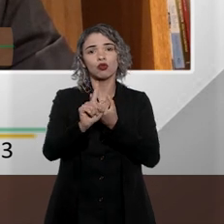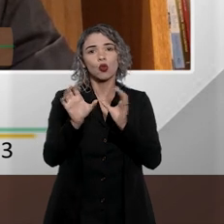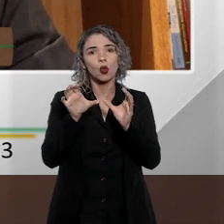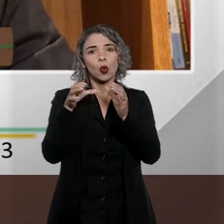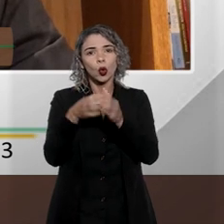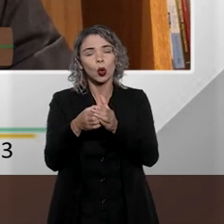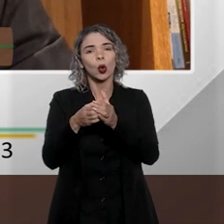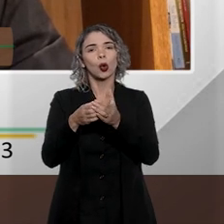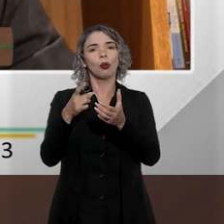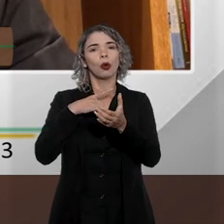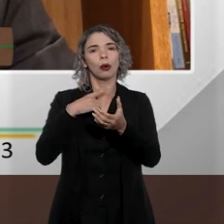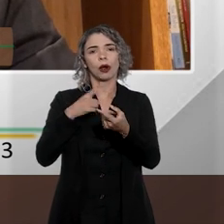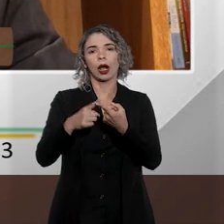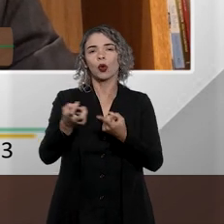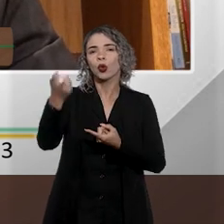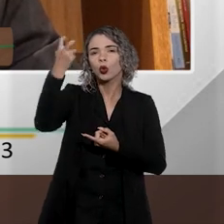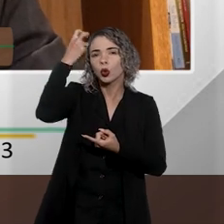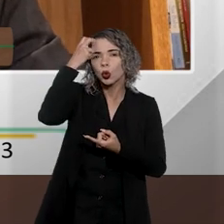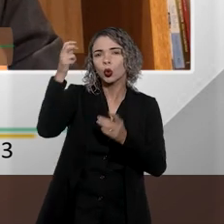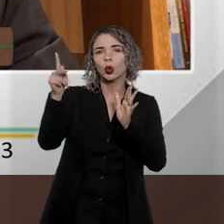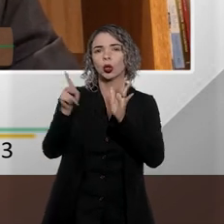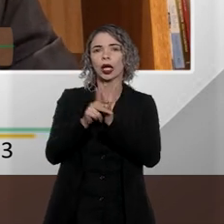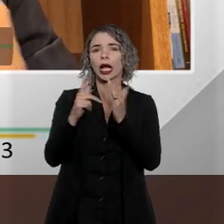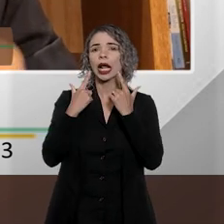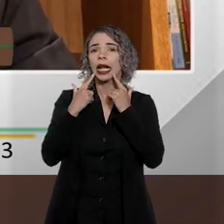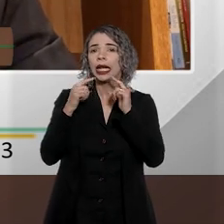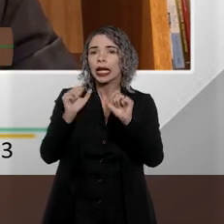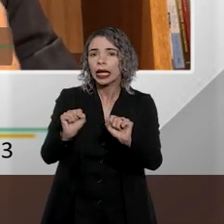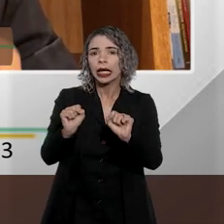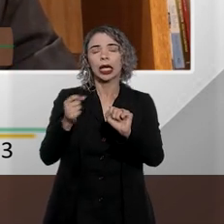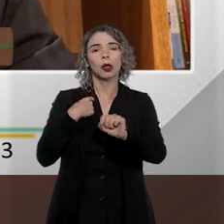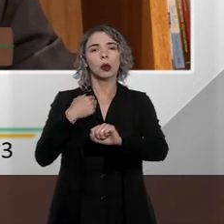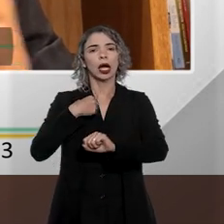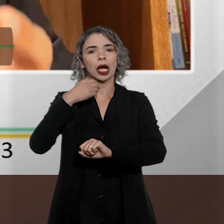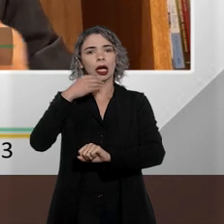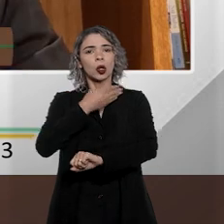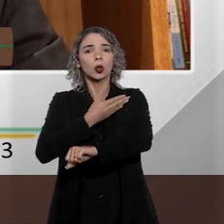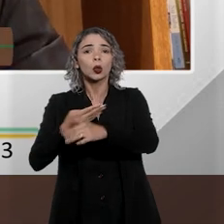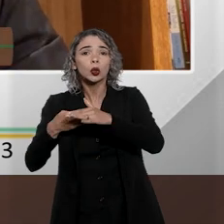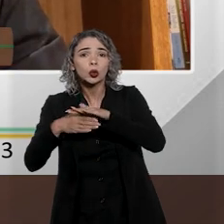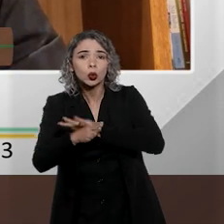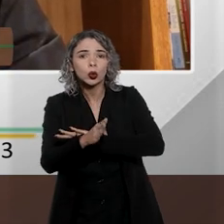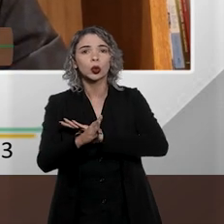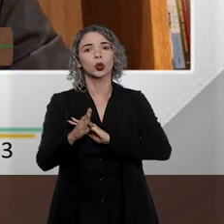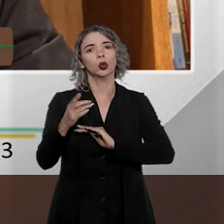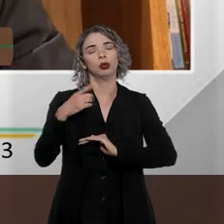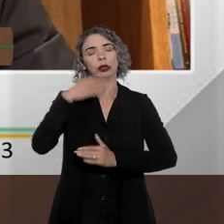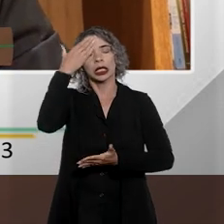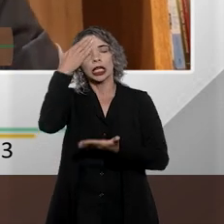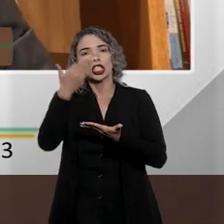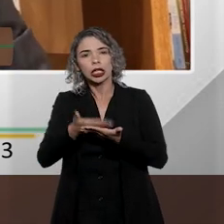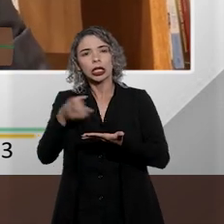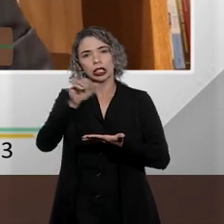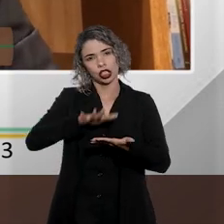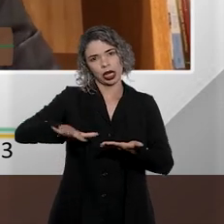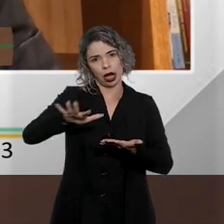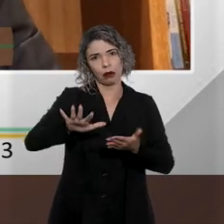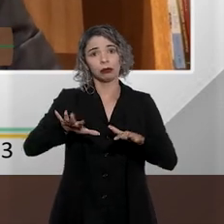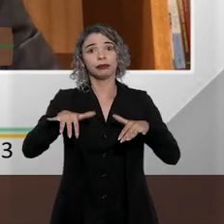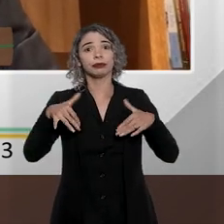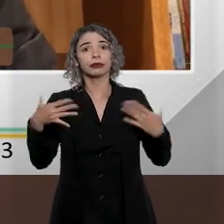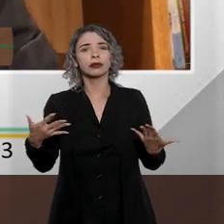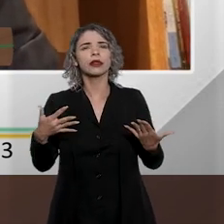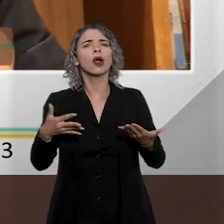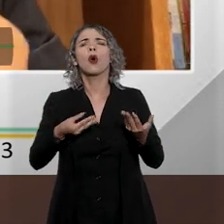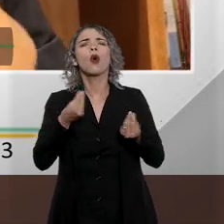culturais relacionados à mesma língua, costumes, crenças, práticas de um modo geral. Então, quando é que a